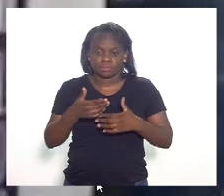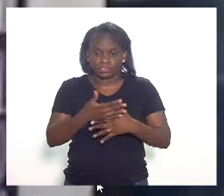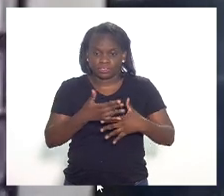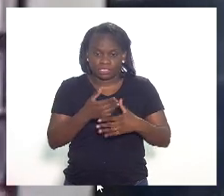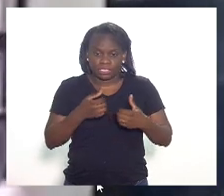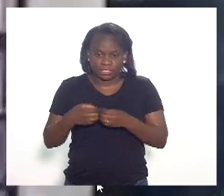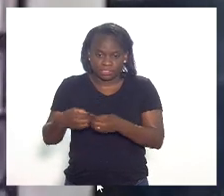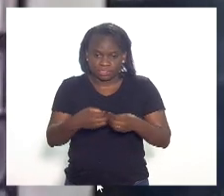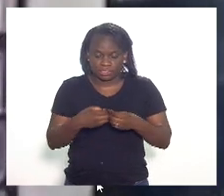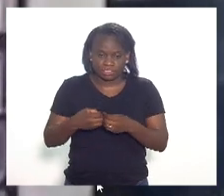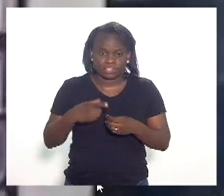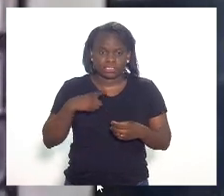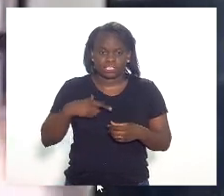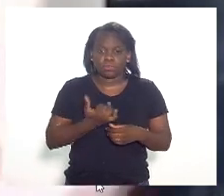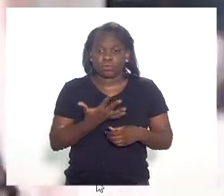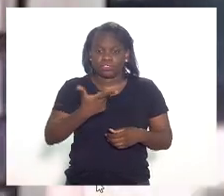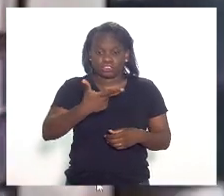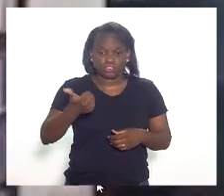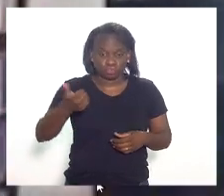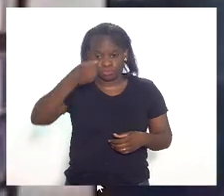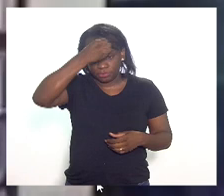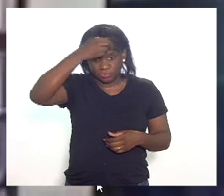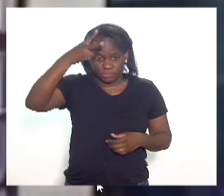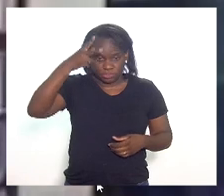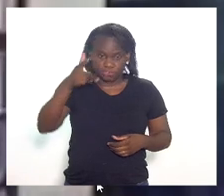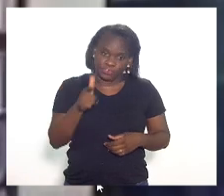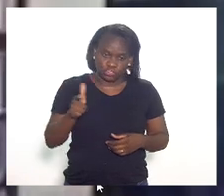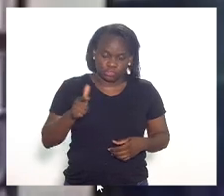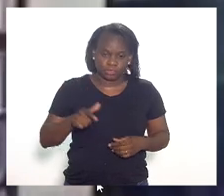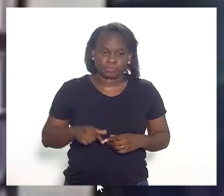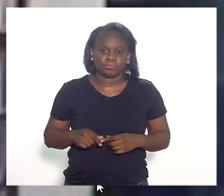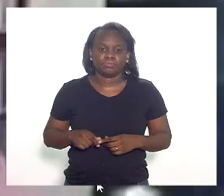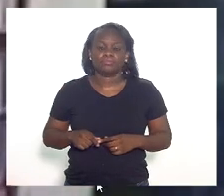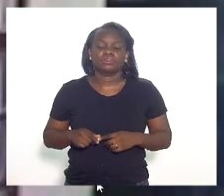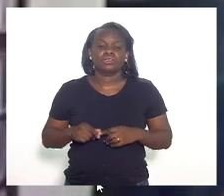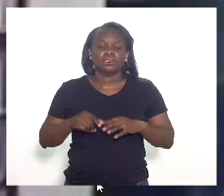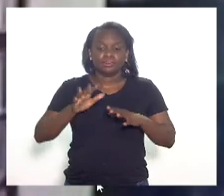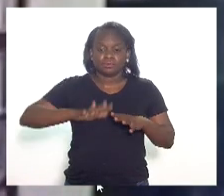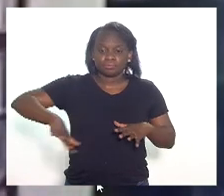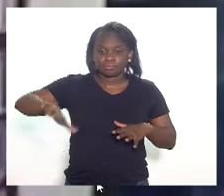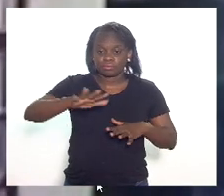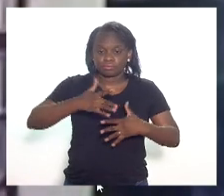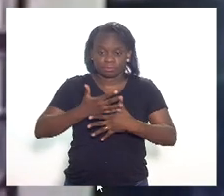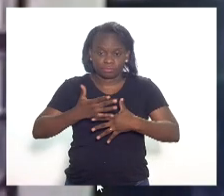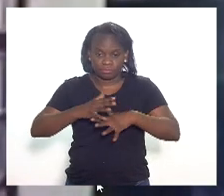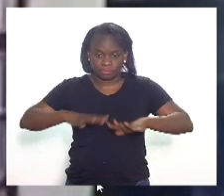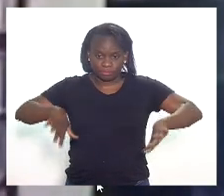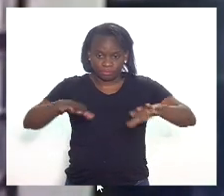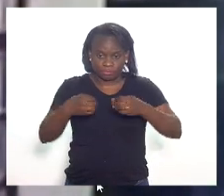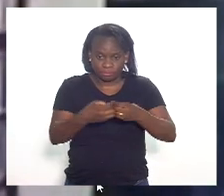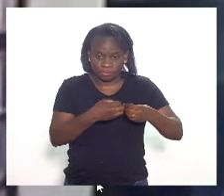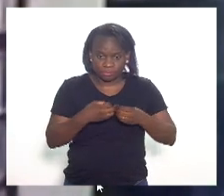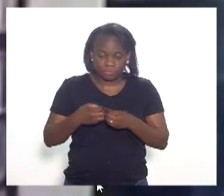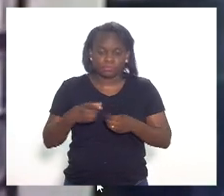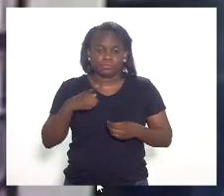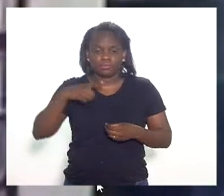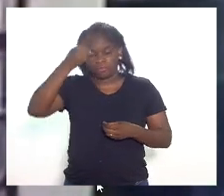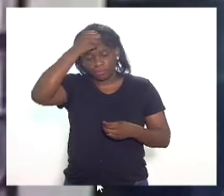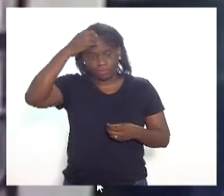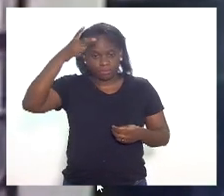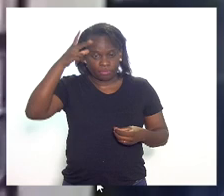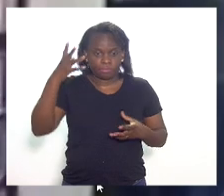que é constituída de 21 municípios ou 22, na região metropolitana existem municípios